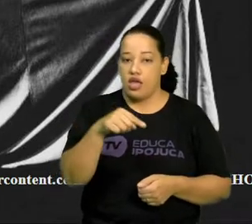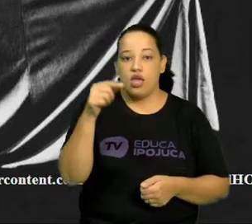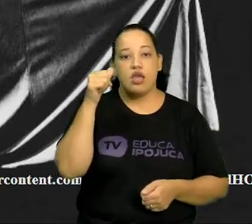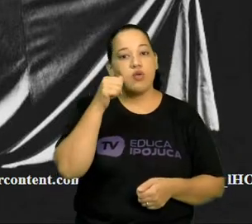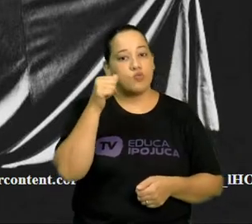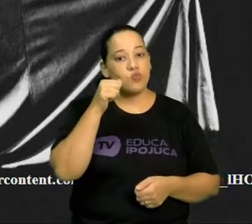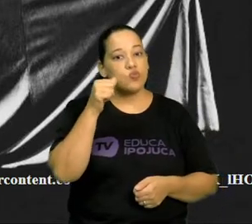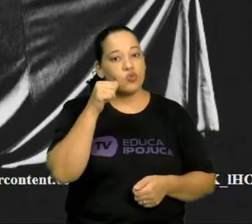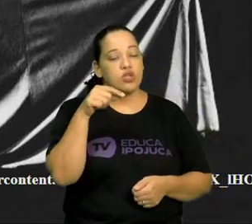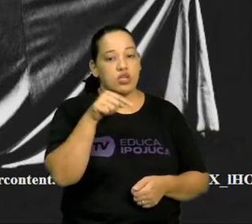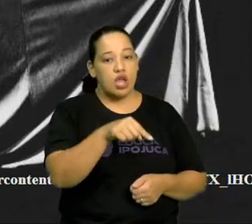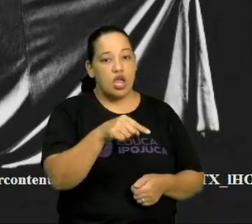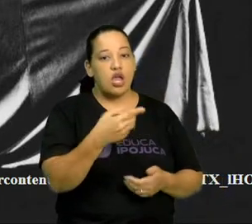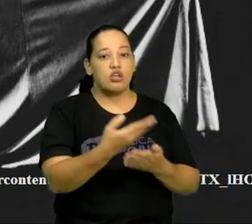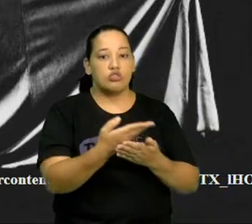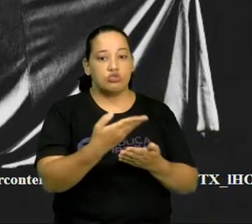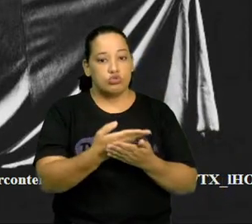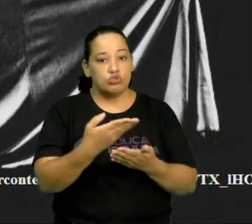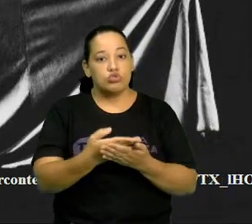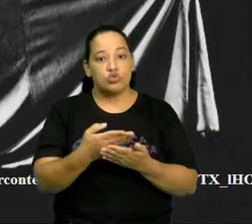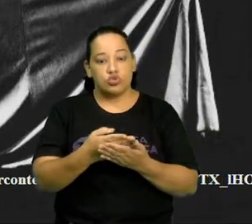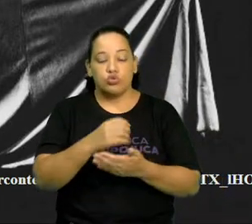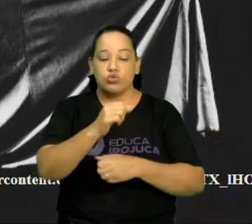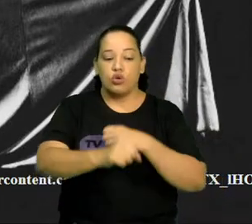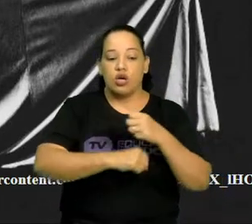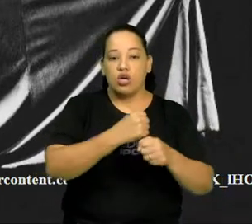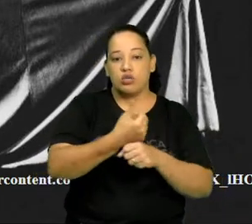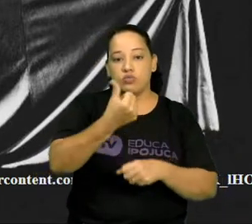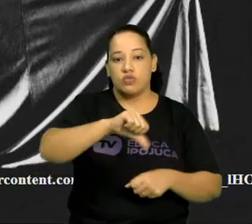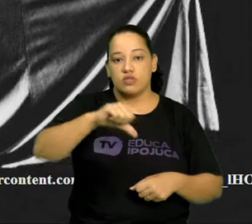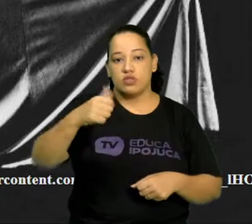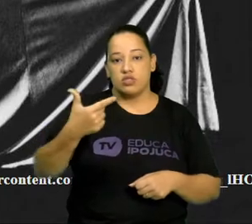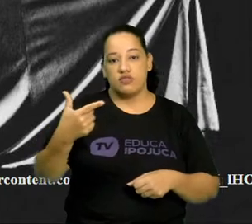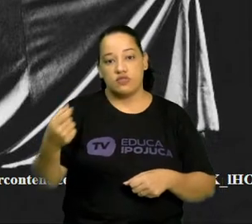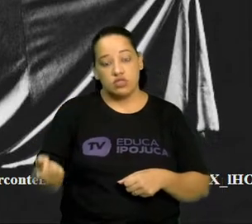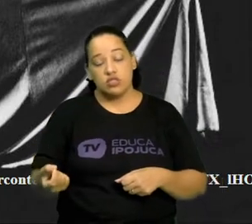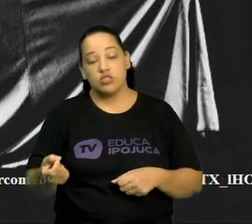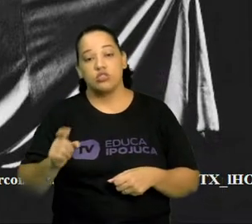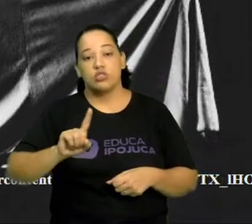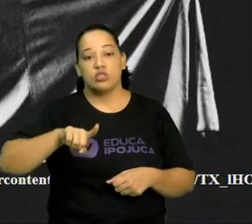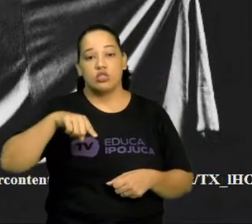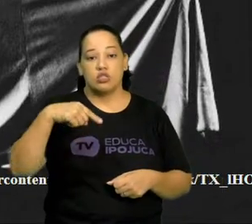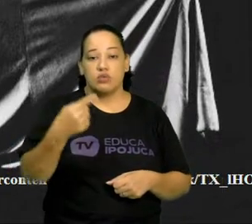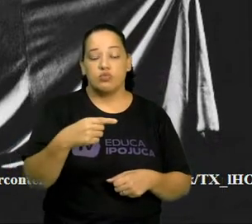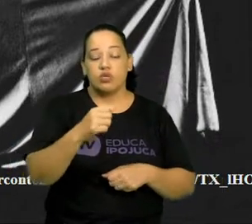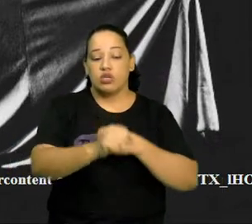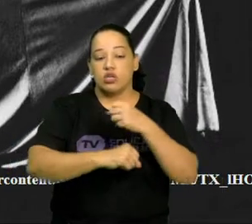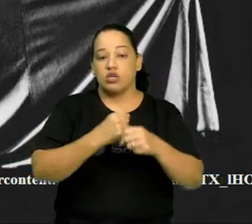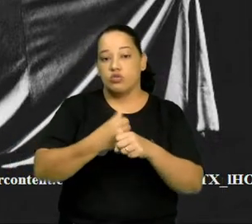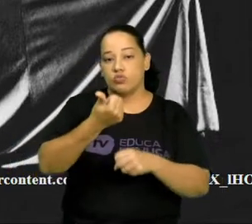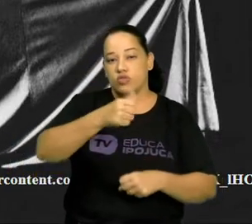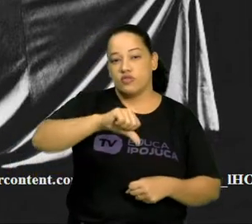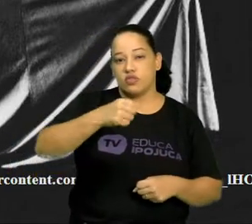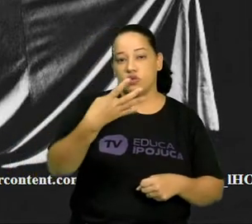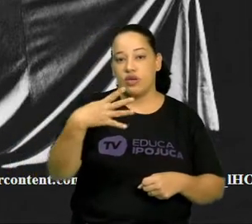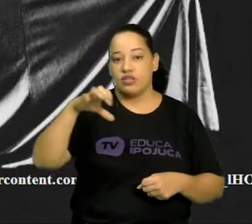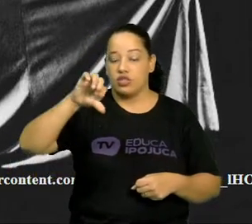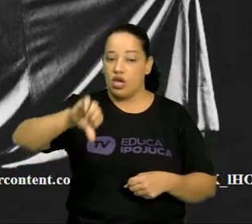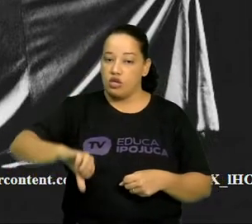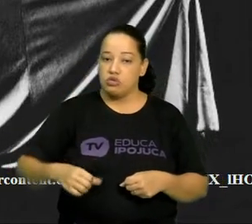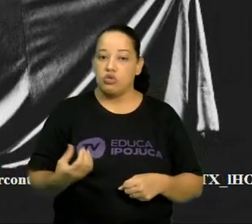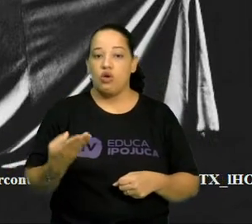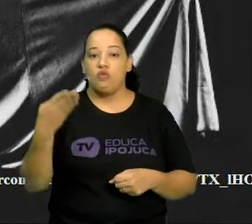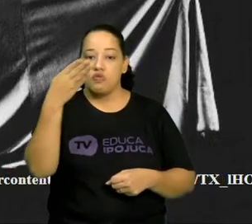Ela estudou em Dresden, em 1920. Depois, em 1949, ela foi para a Berlim